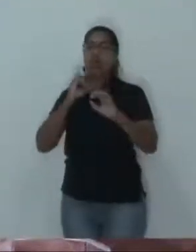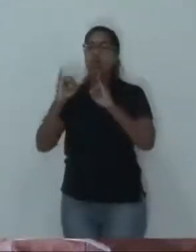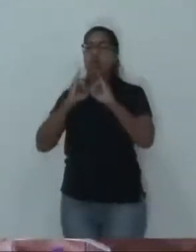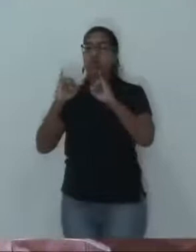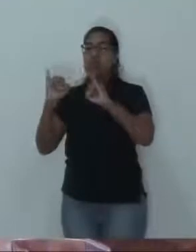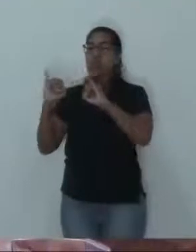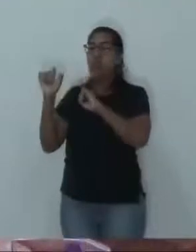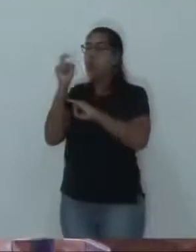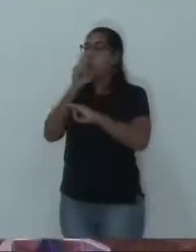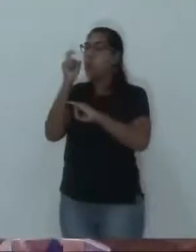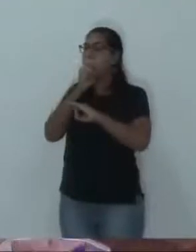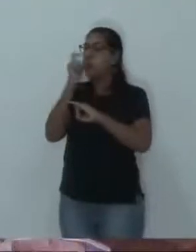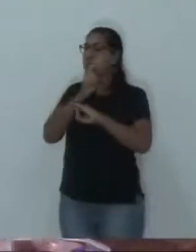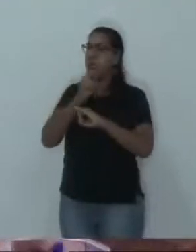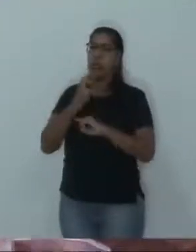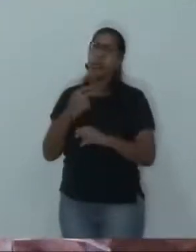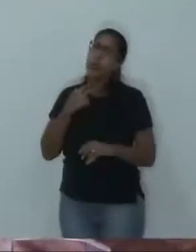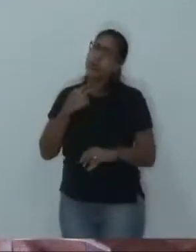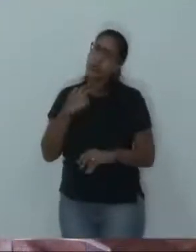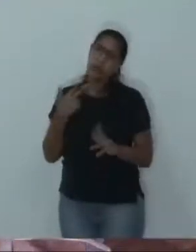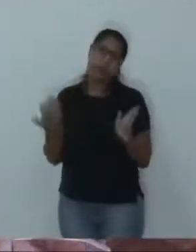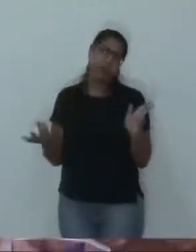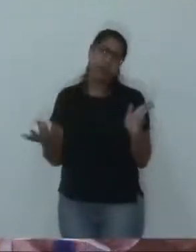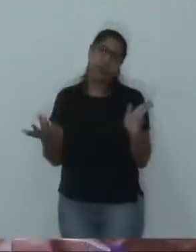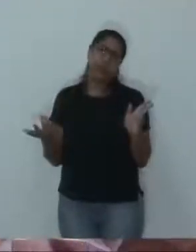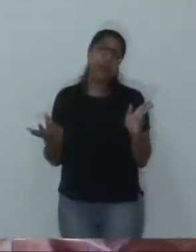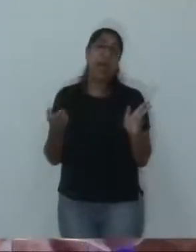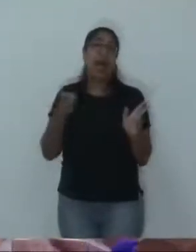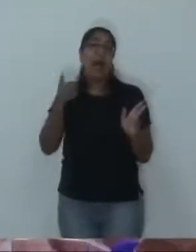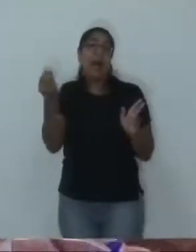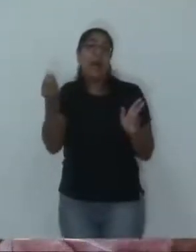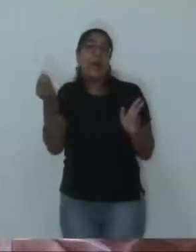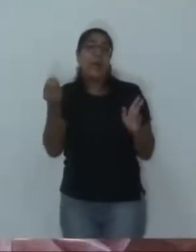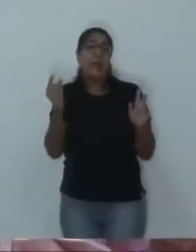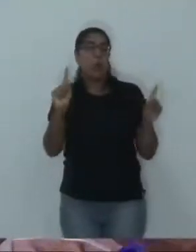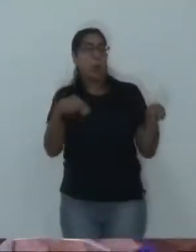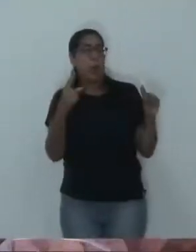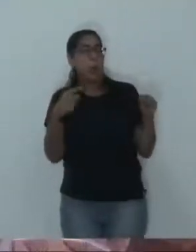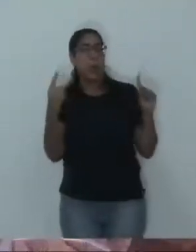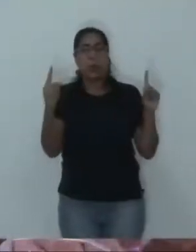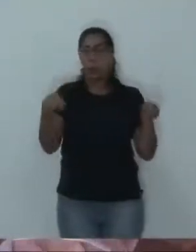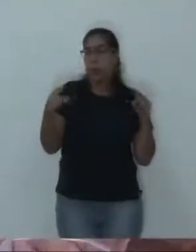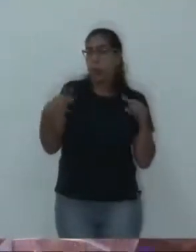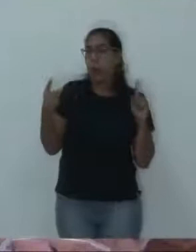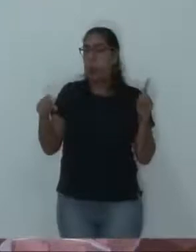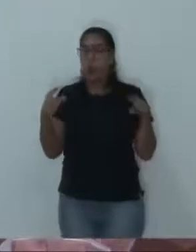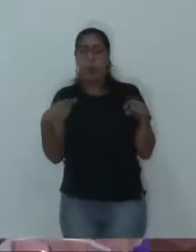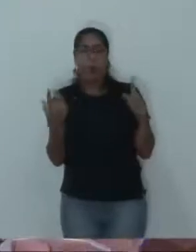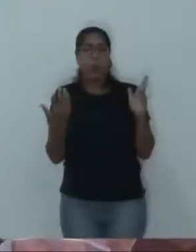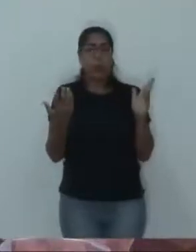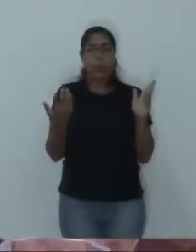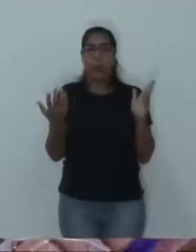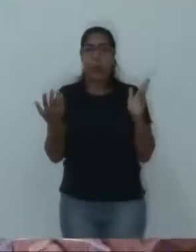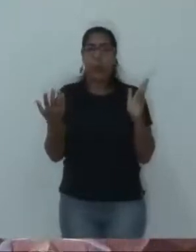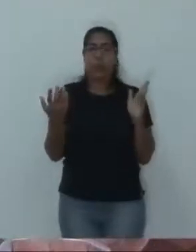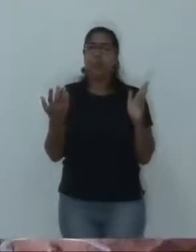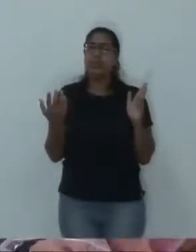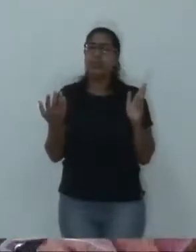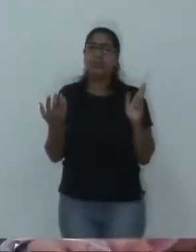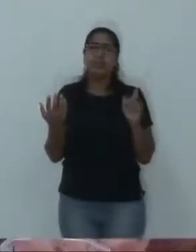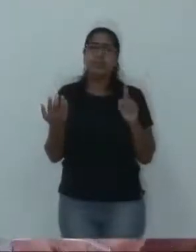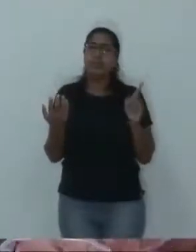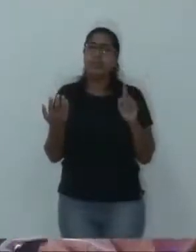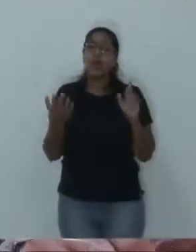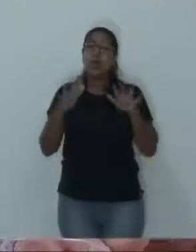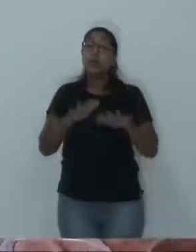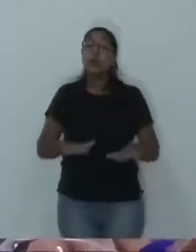e depois ameaçar os vereadores. Eu levo o soco na cara, aqui não é ringue, aqui nós temos que discutir ideias. Ele ameaçou